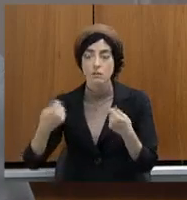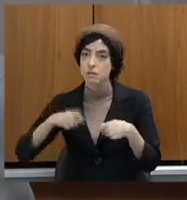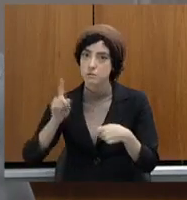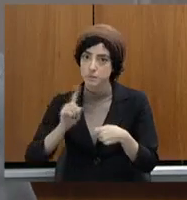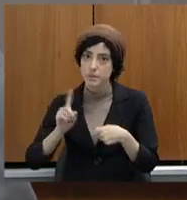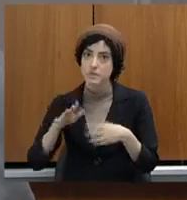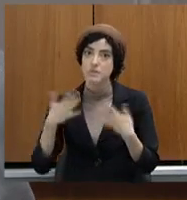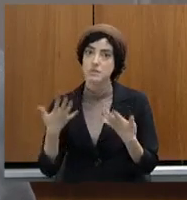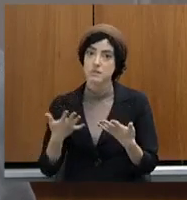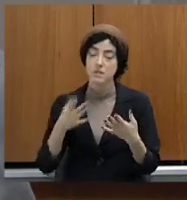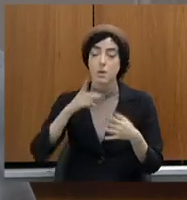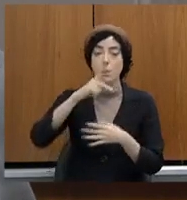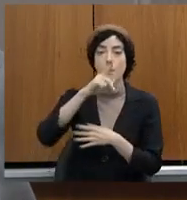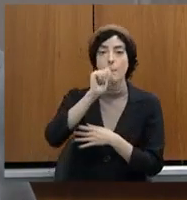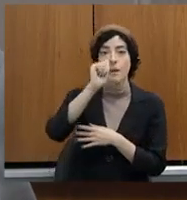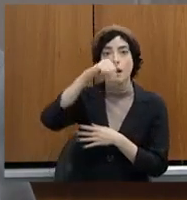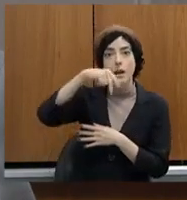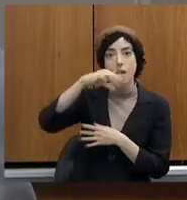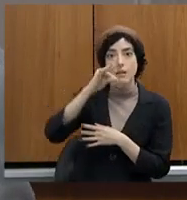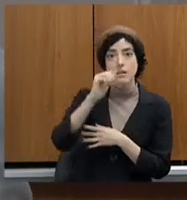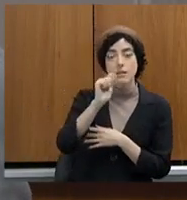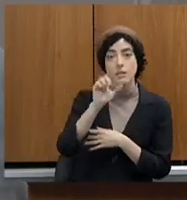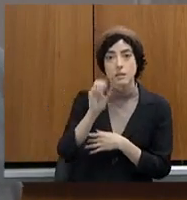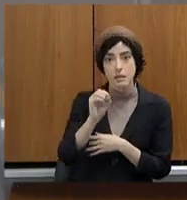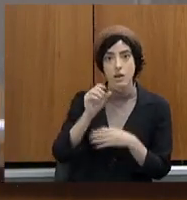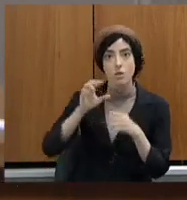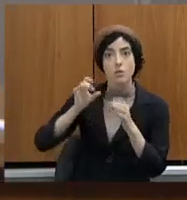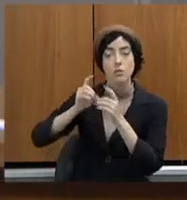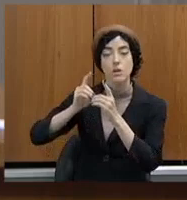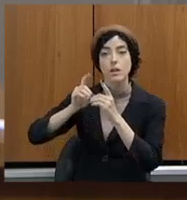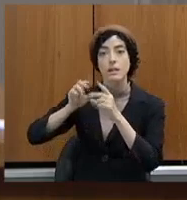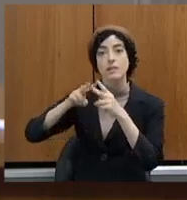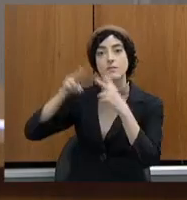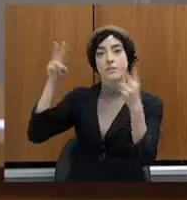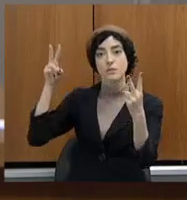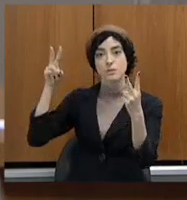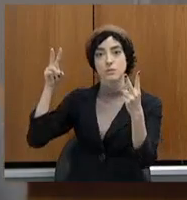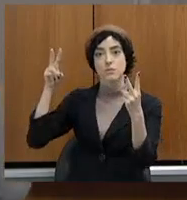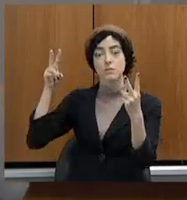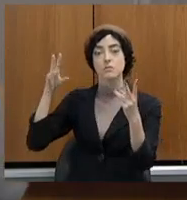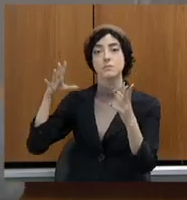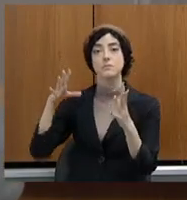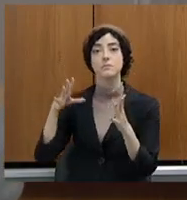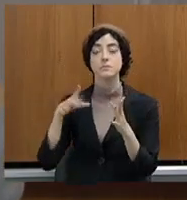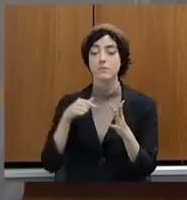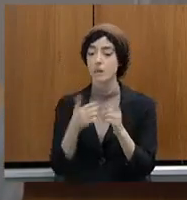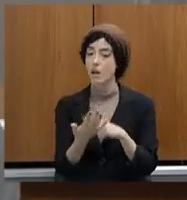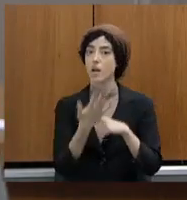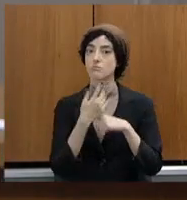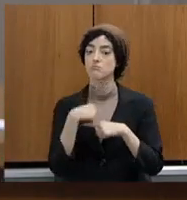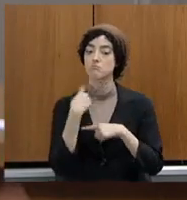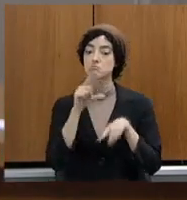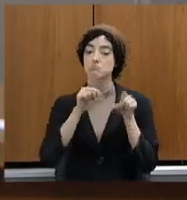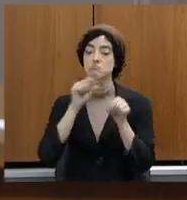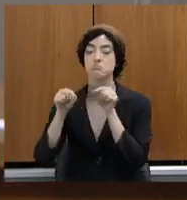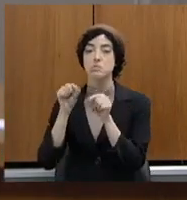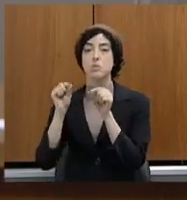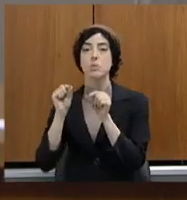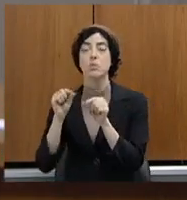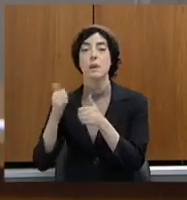quando há necessidade, a chefia há de designar alguém. Nós estamos tratando também, paulatinamente,